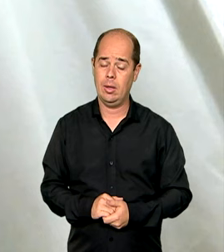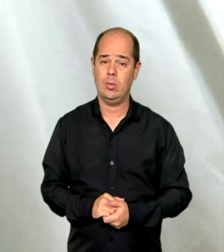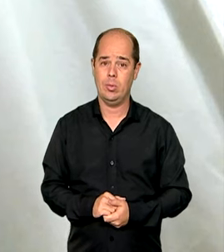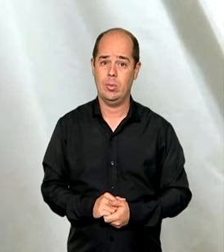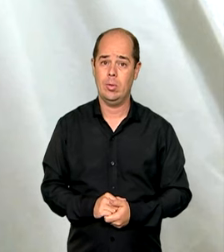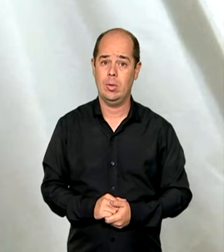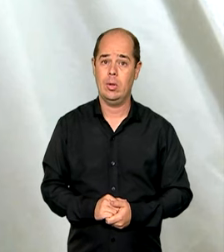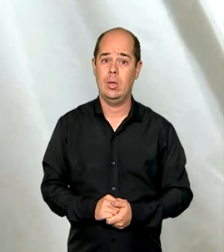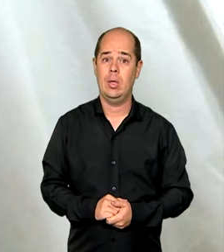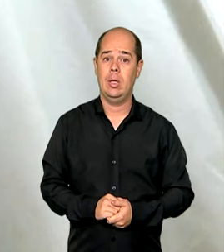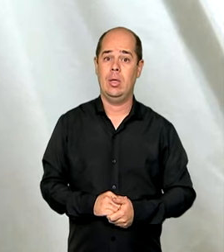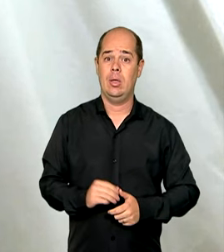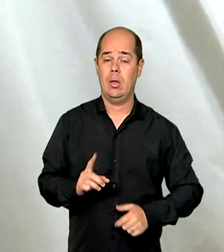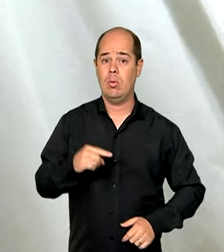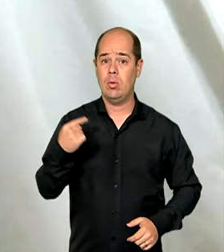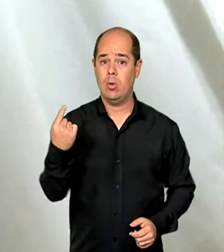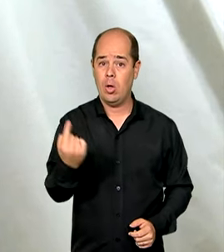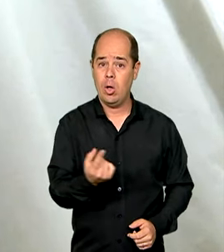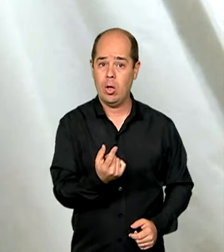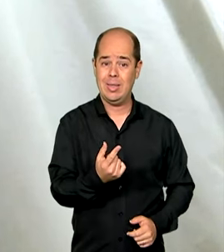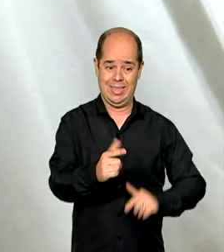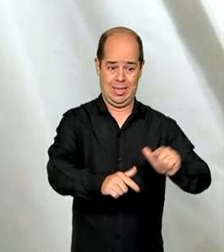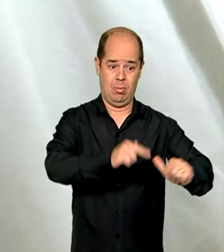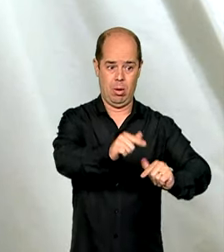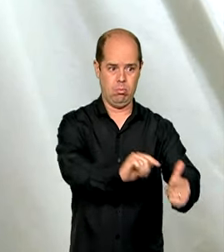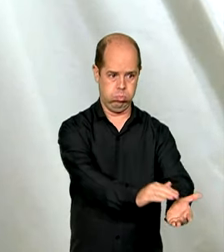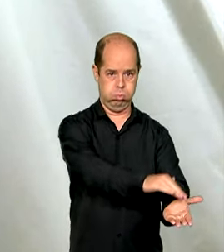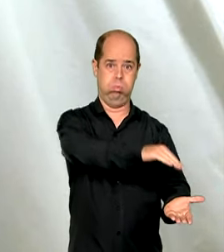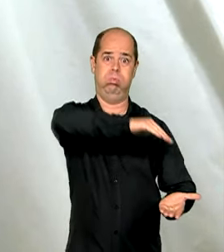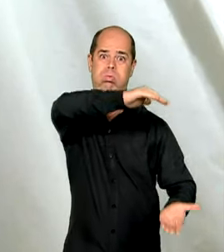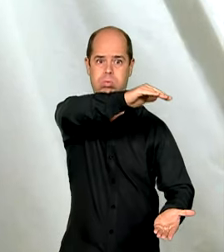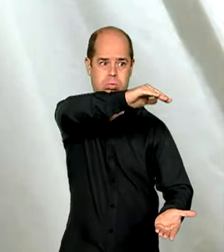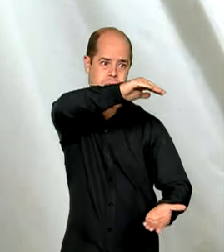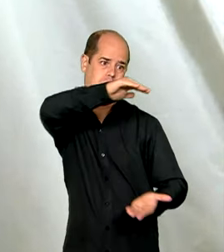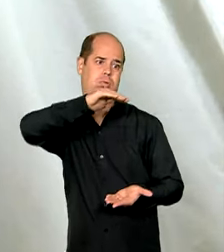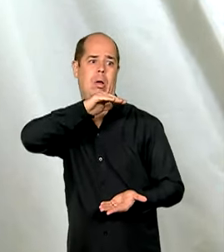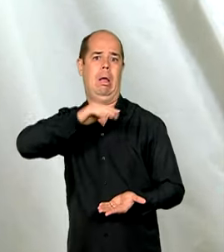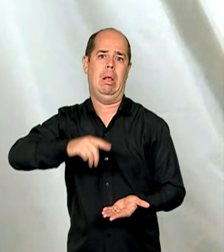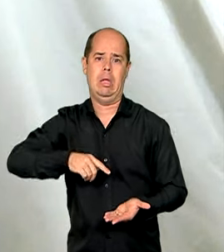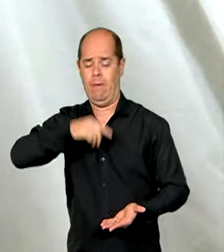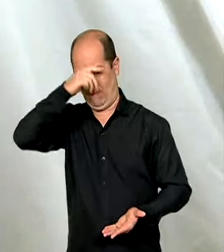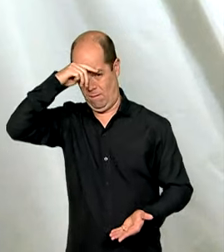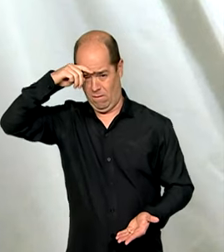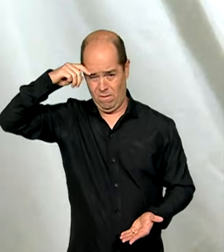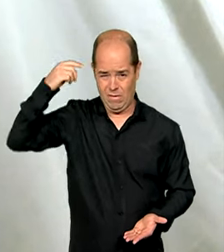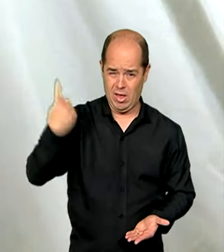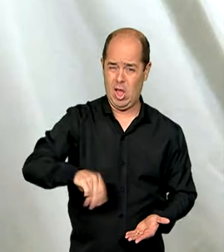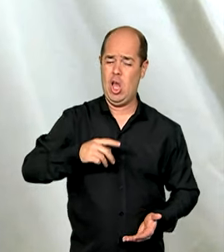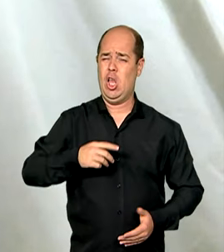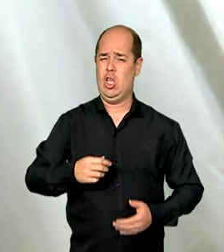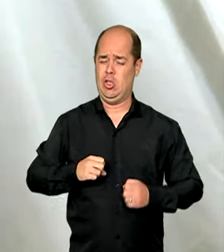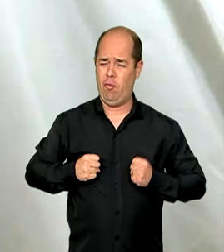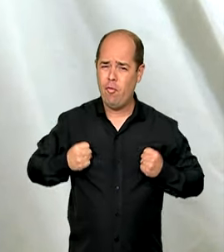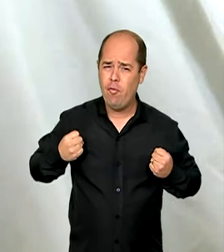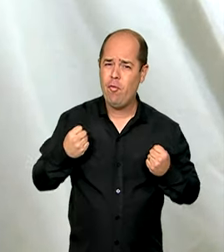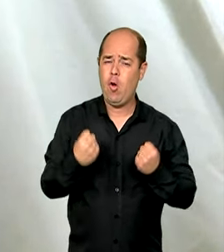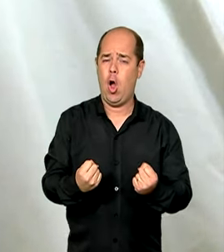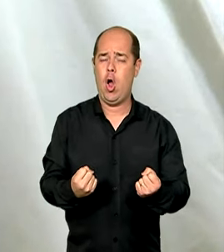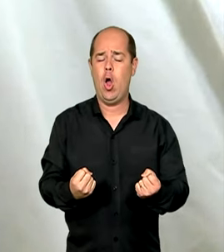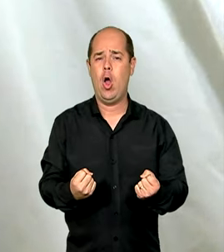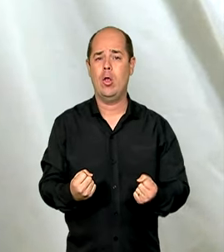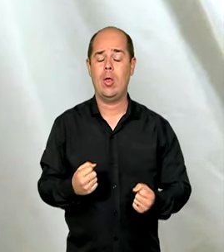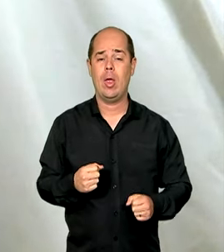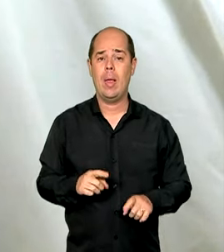abraça esse excesso de atividades e tenta se dedicar ao máximo àquilo, né? Sem perceber